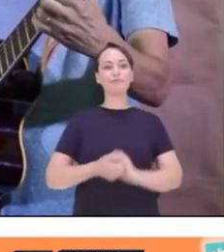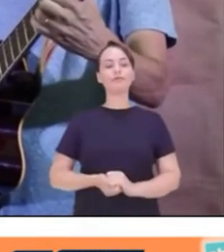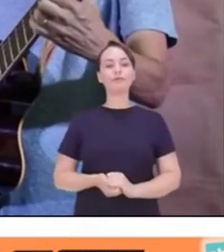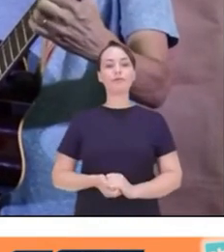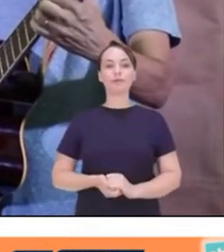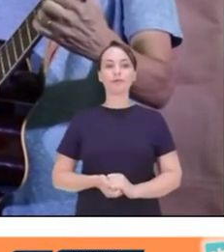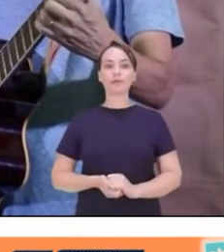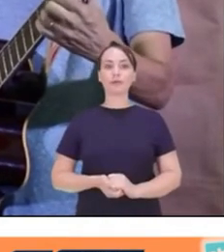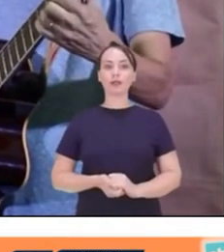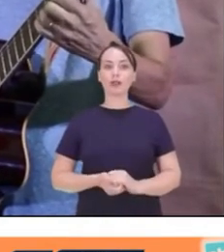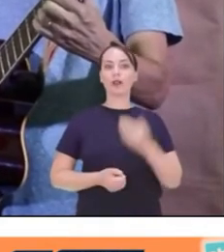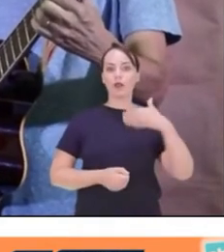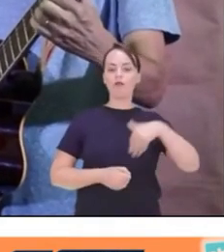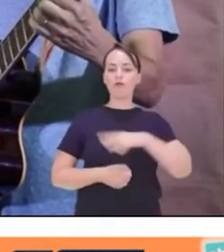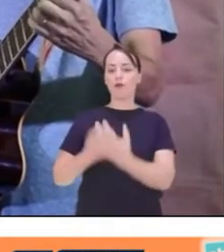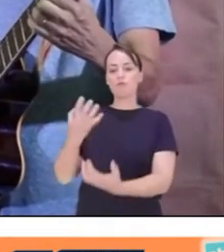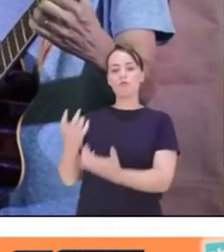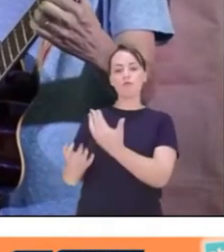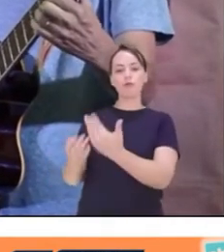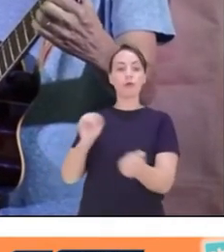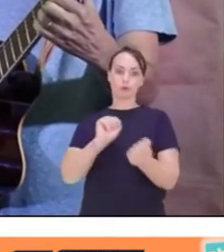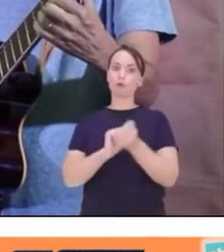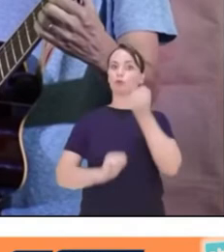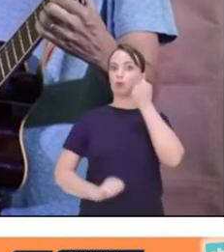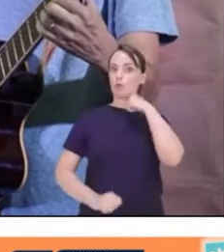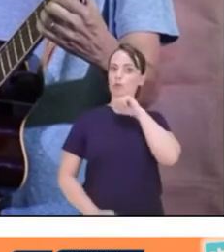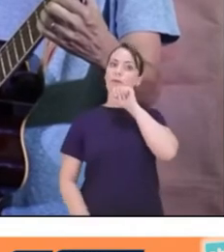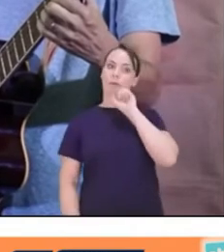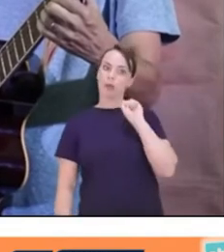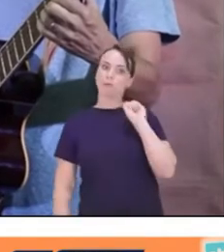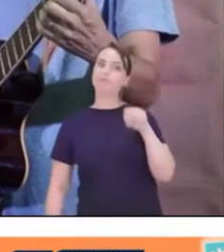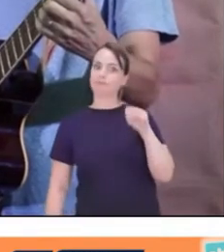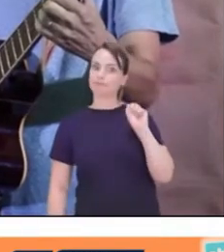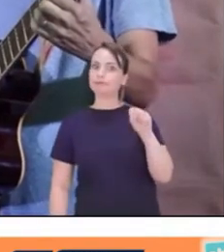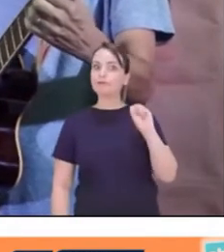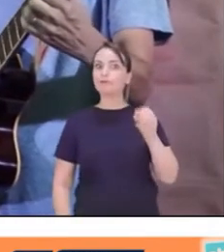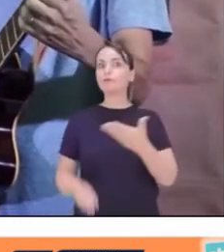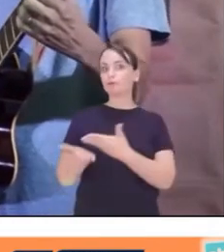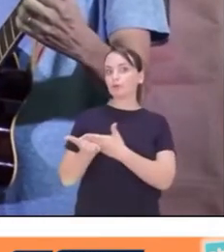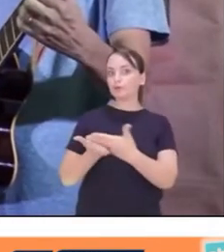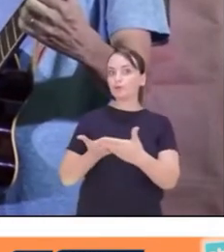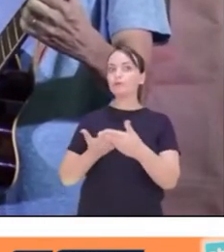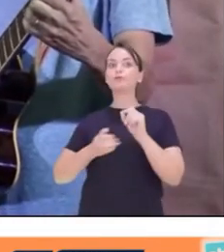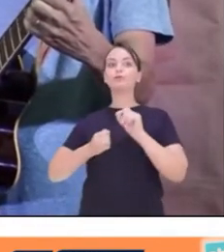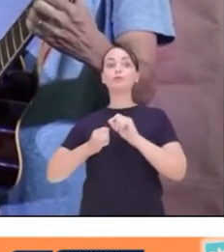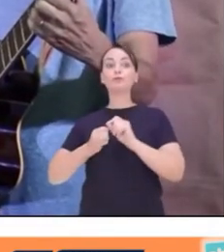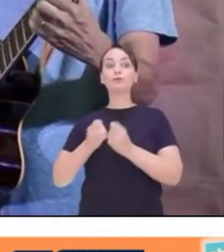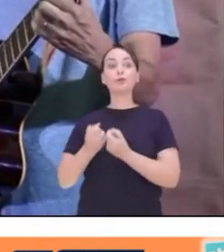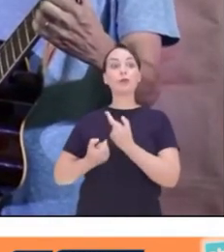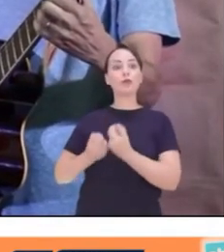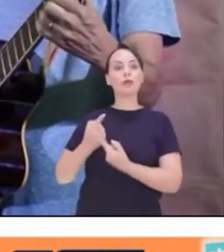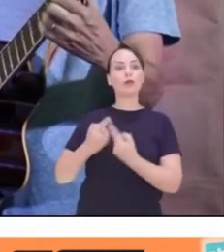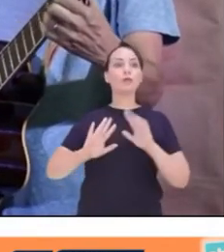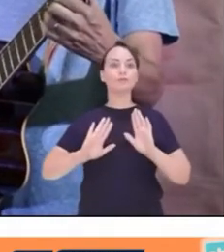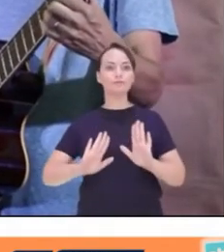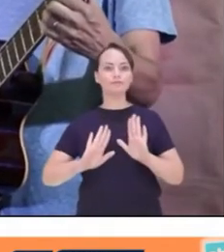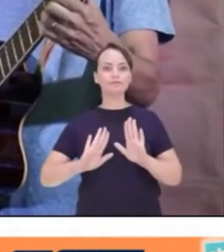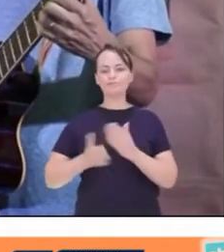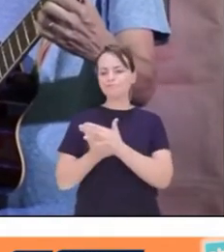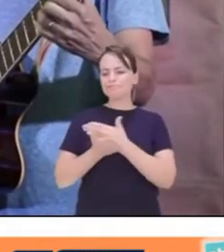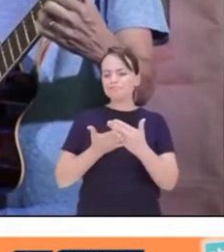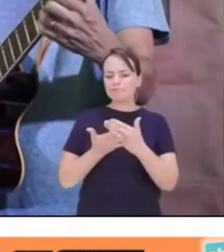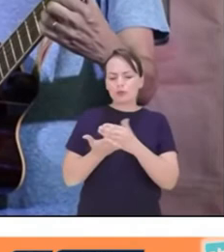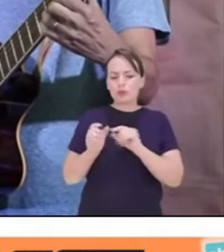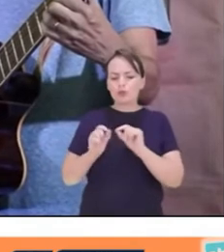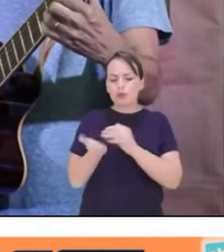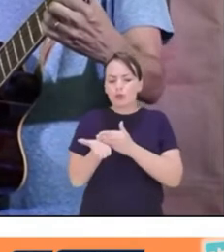Certo. Foi lá para o fogão com a sua mãe, claro, e começou a fazer as pipocas. Mas para isso, começou do zero.